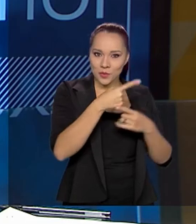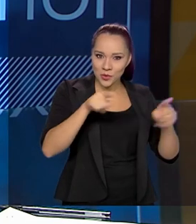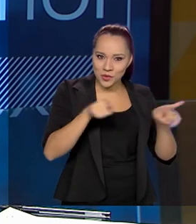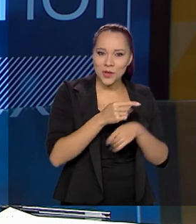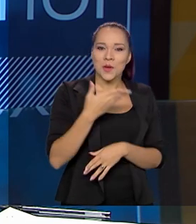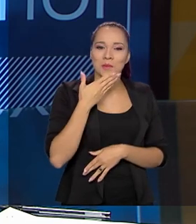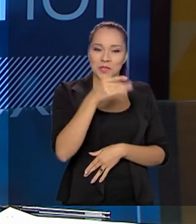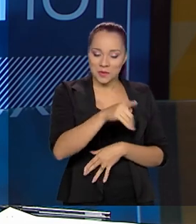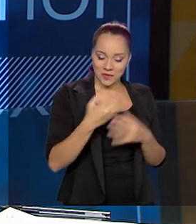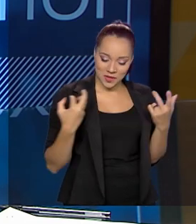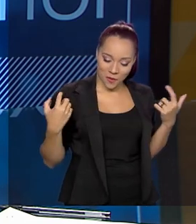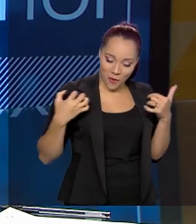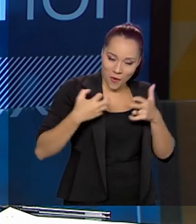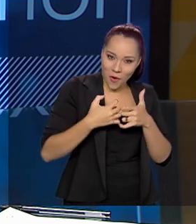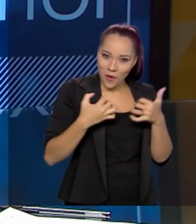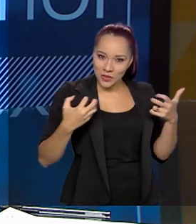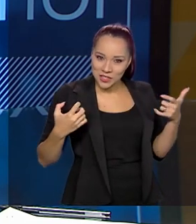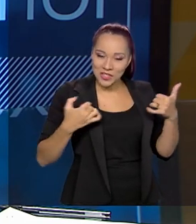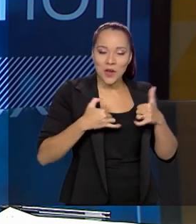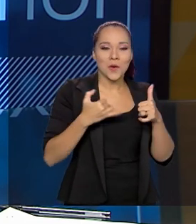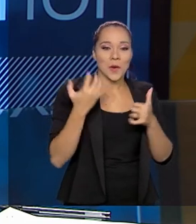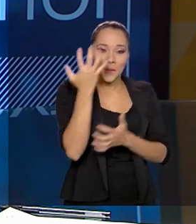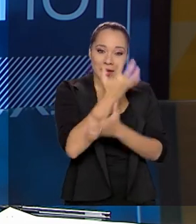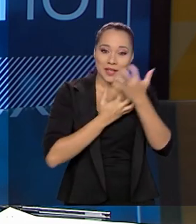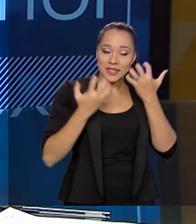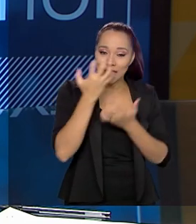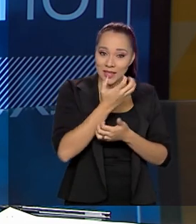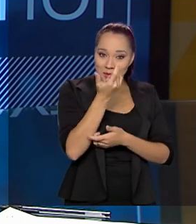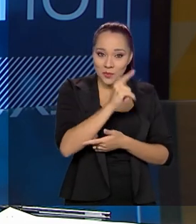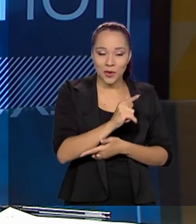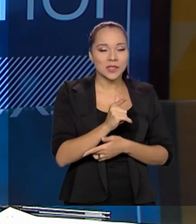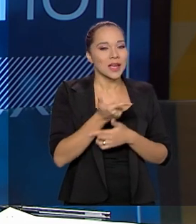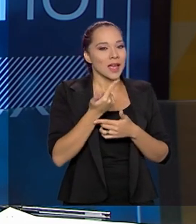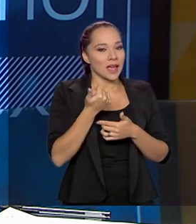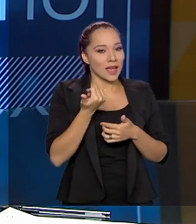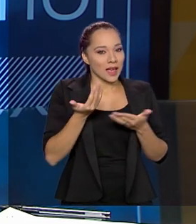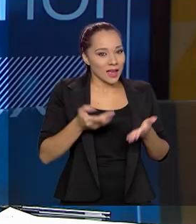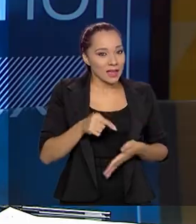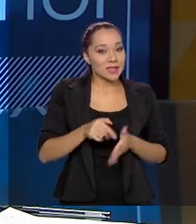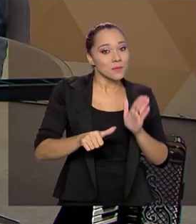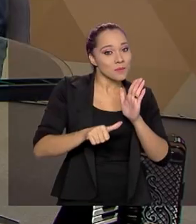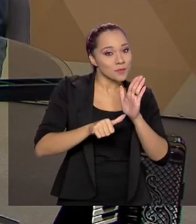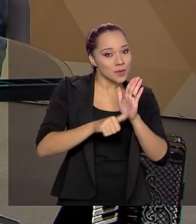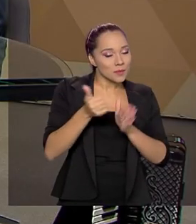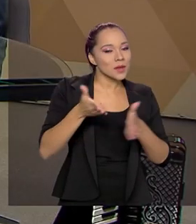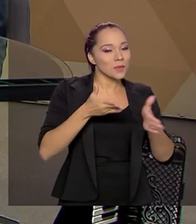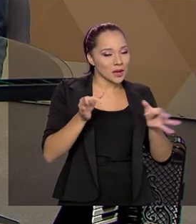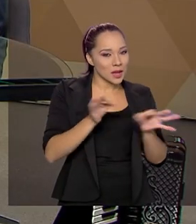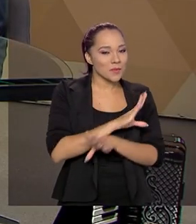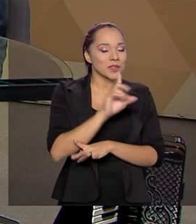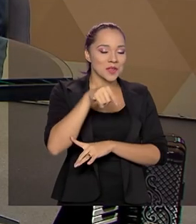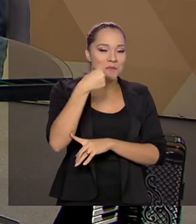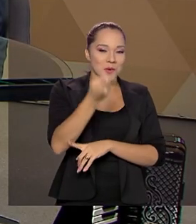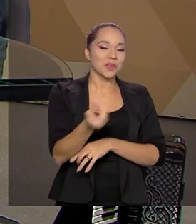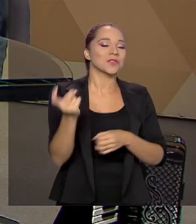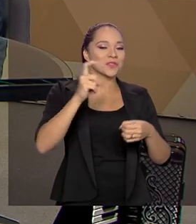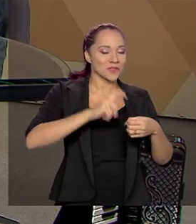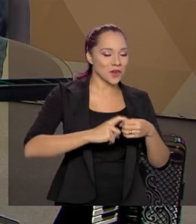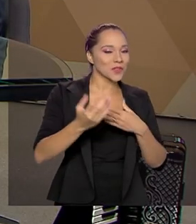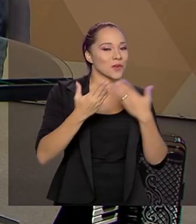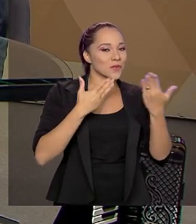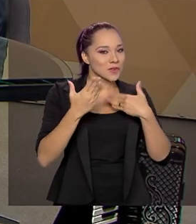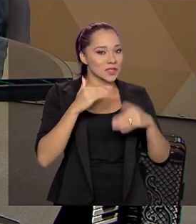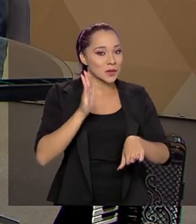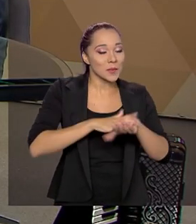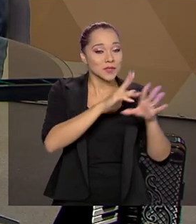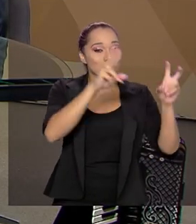pedi para o senhor trazer o acordeão aqui para dar uma palinha no final do programa. gente está encerrando esse primeiro bloco e daqui a pouco a gente volta conversando um pouco